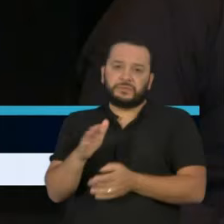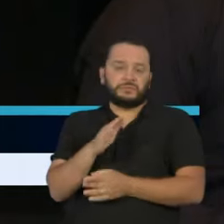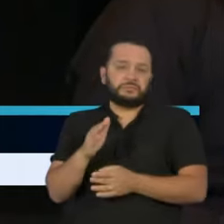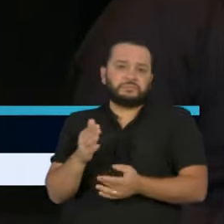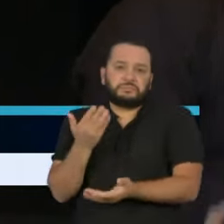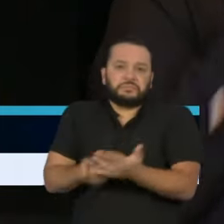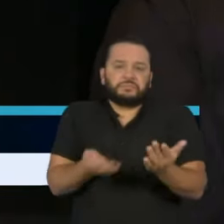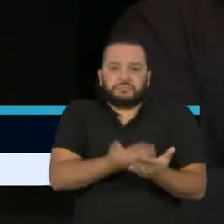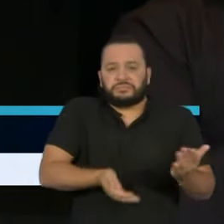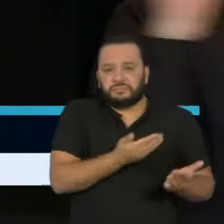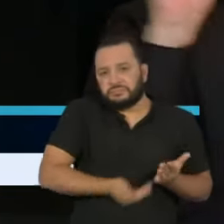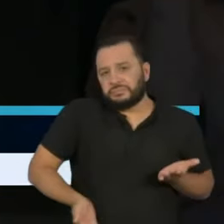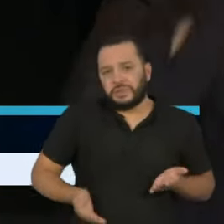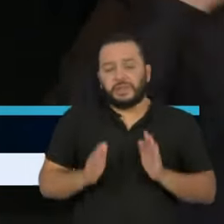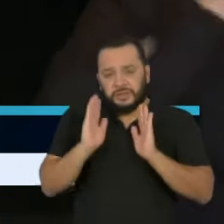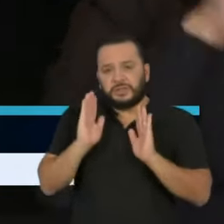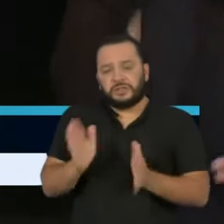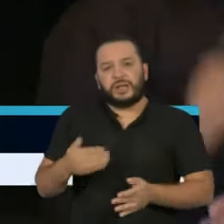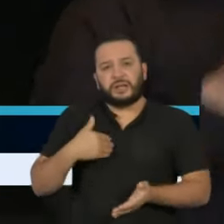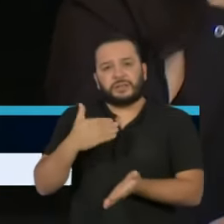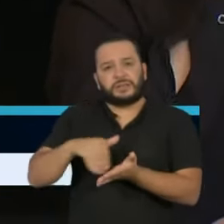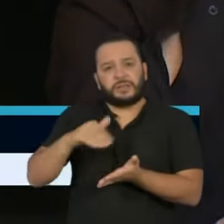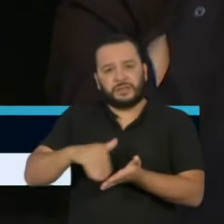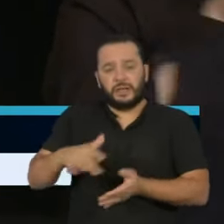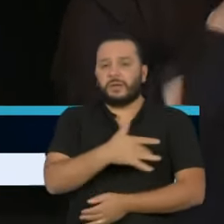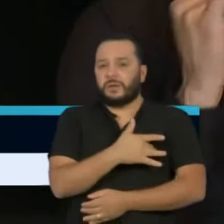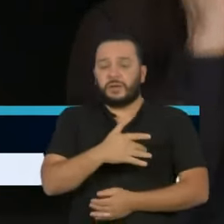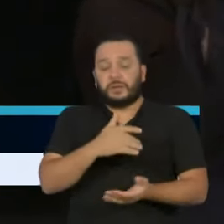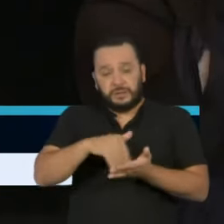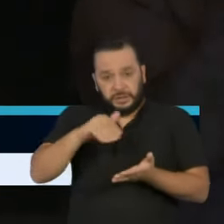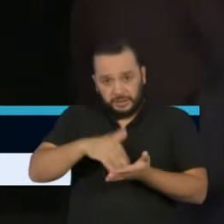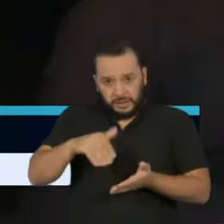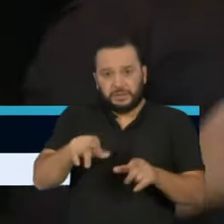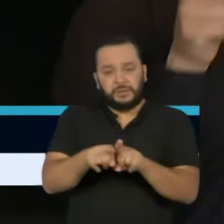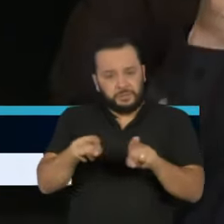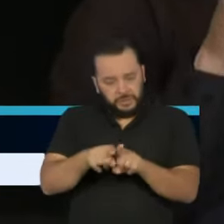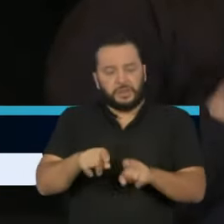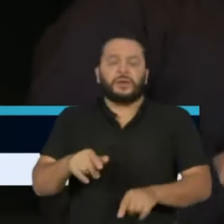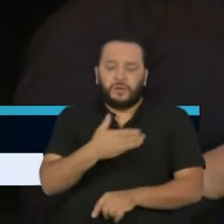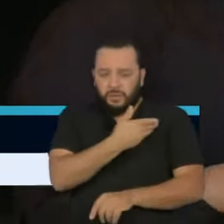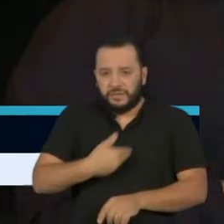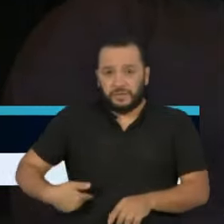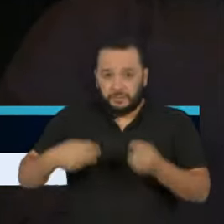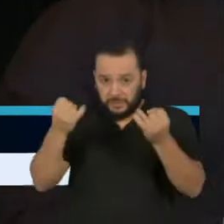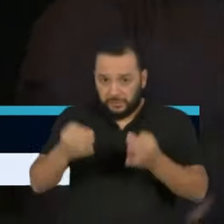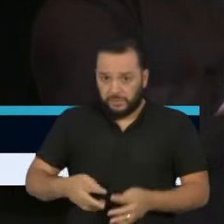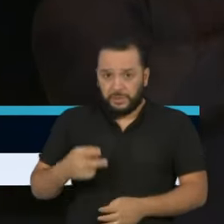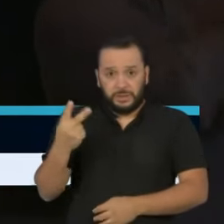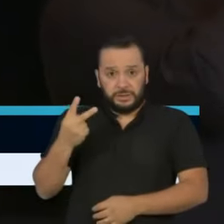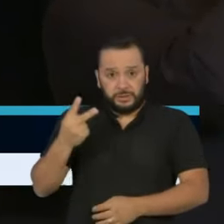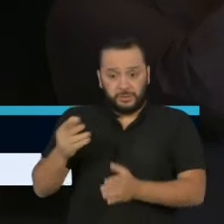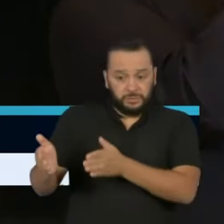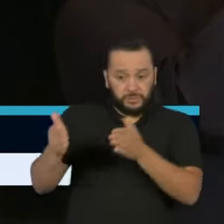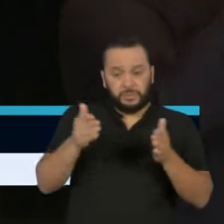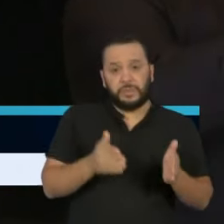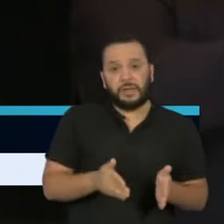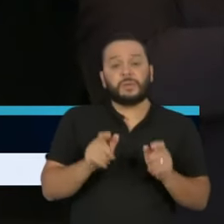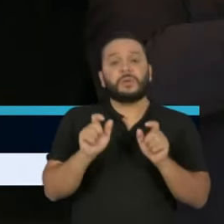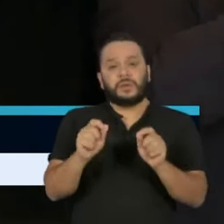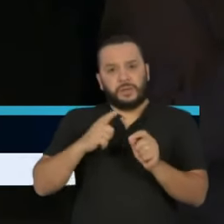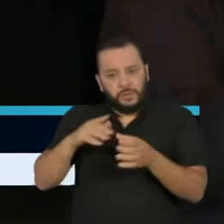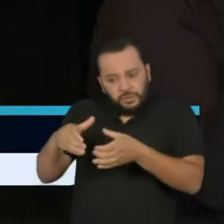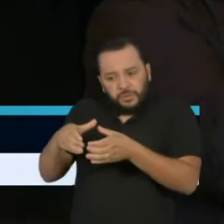recomendação ao secretário e ao governador. Passamos por um segundo momento, em que a literatura médica